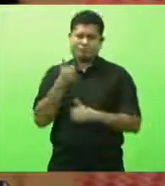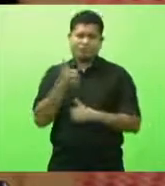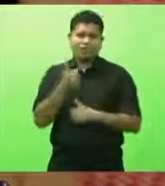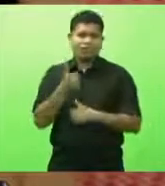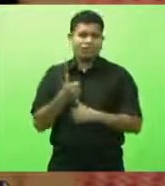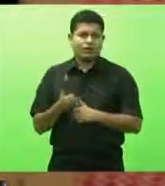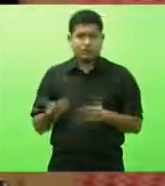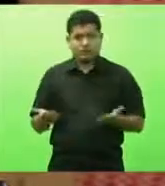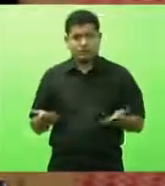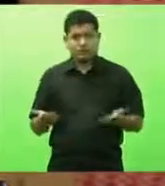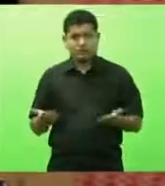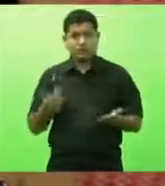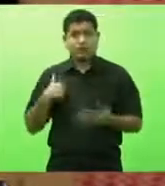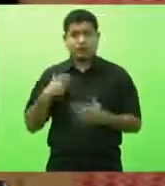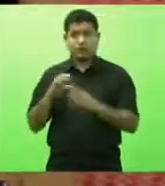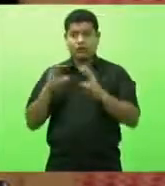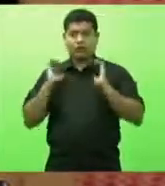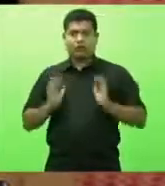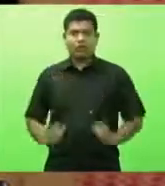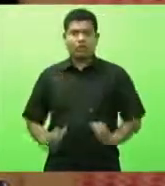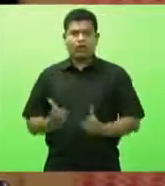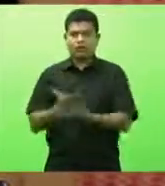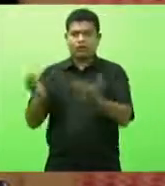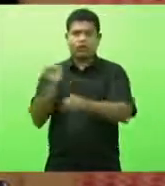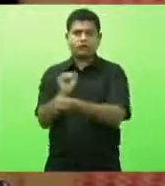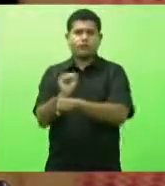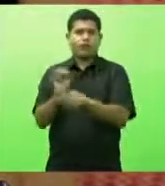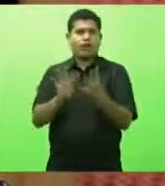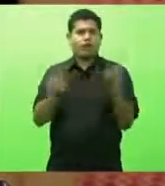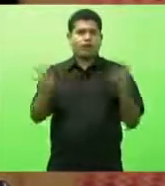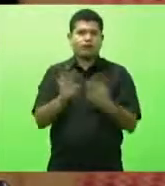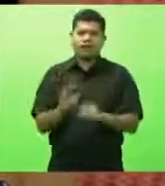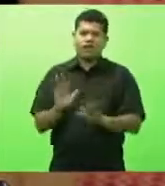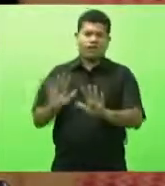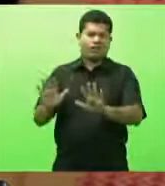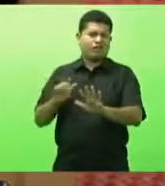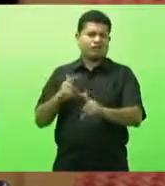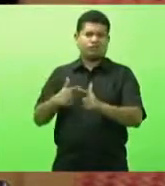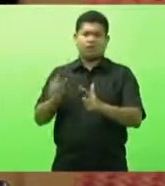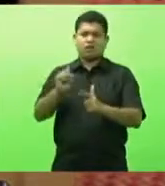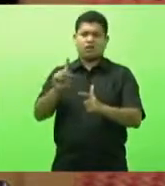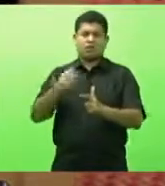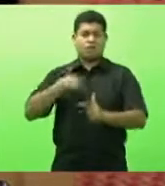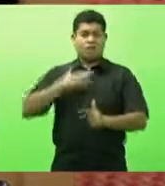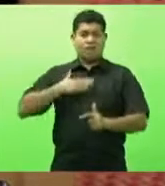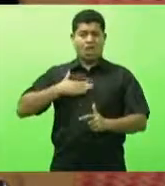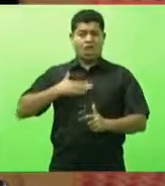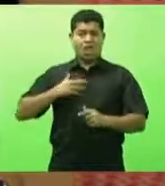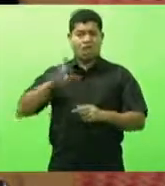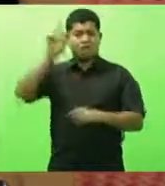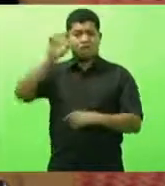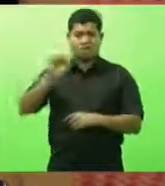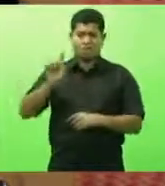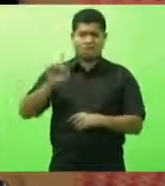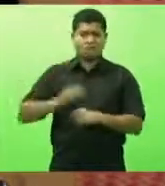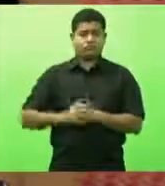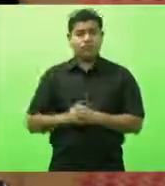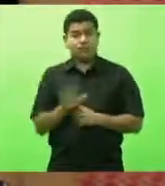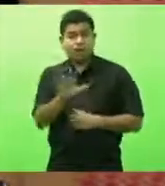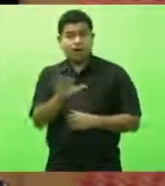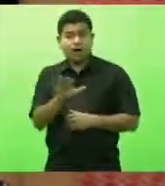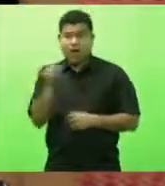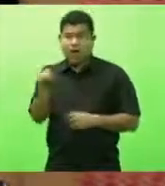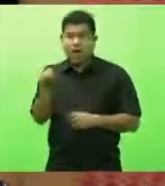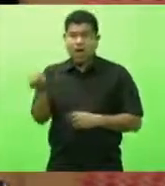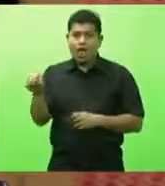o cidadão que está na fila, deixa ficar na fila, não é problema nosso, agora, aquele que